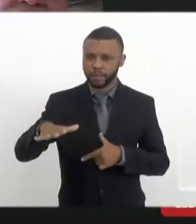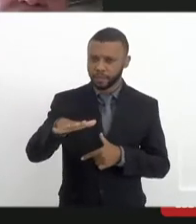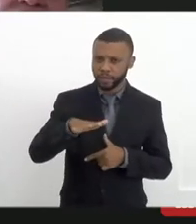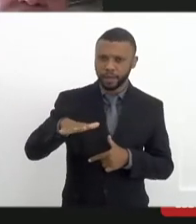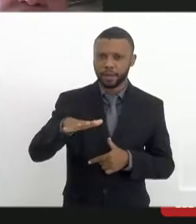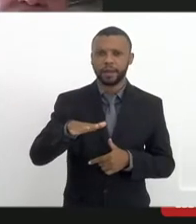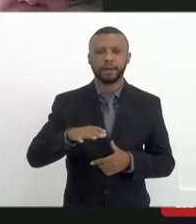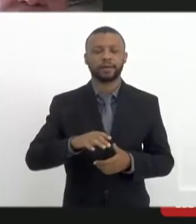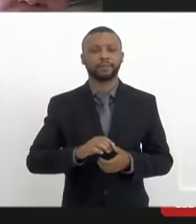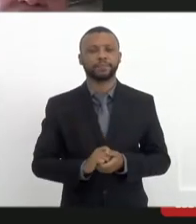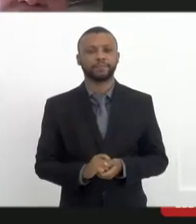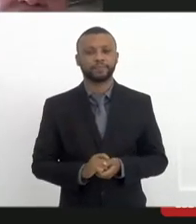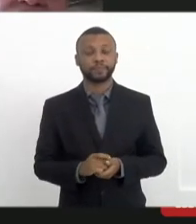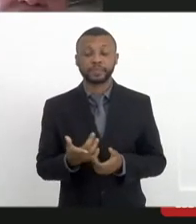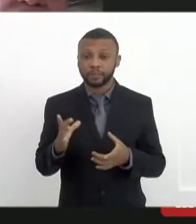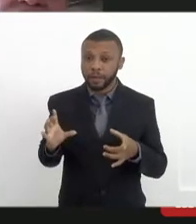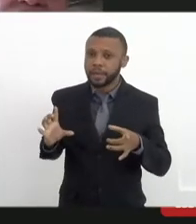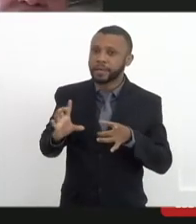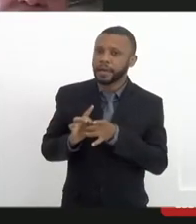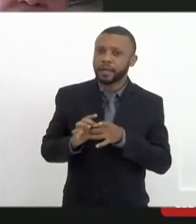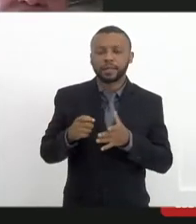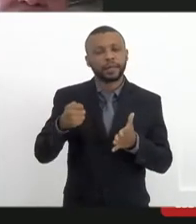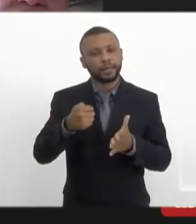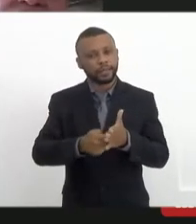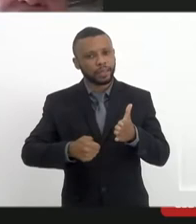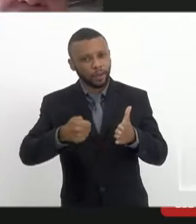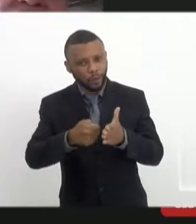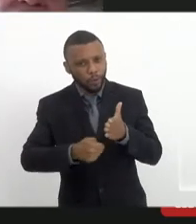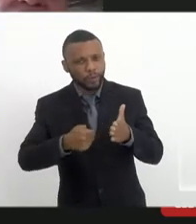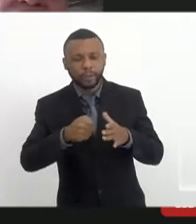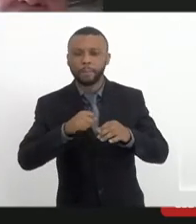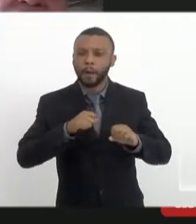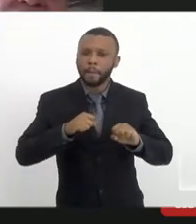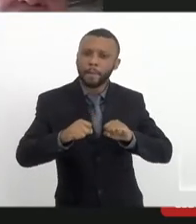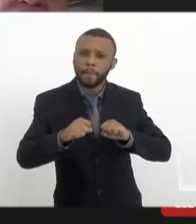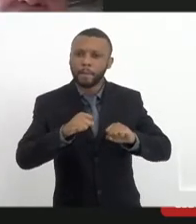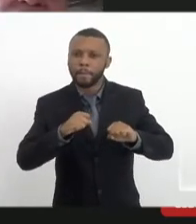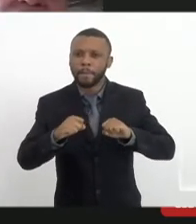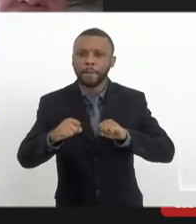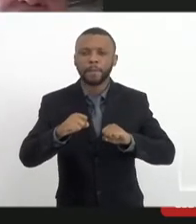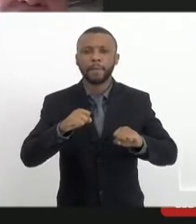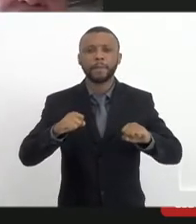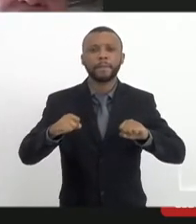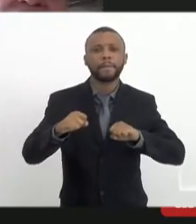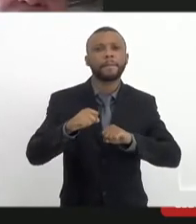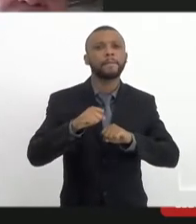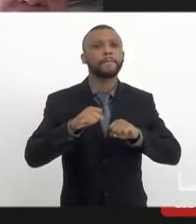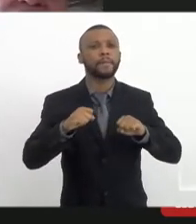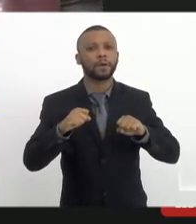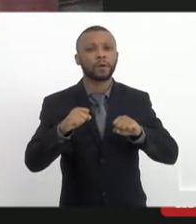e essa luta de comunicação na favela.